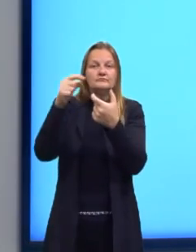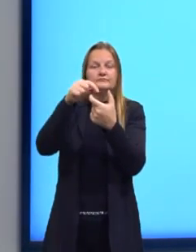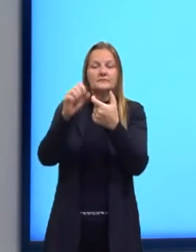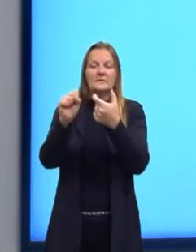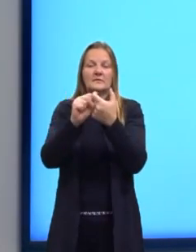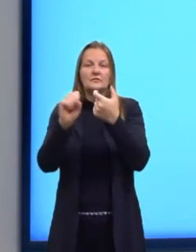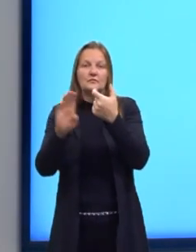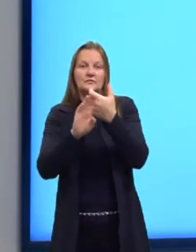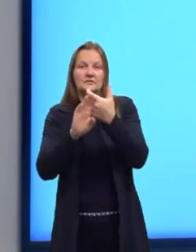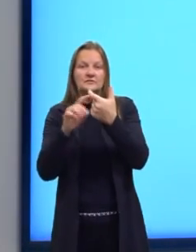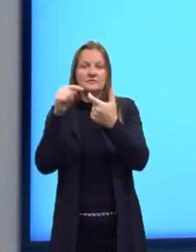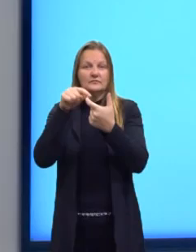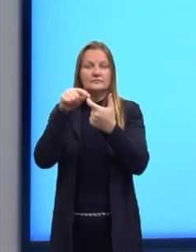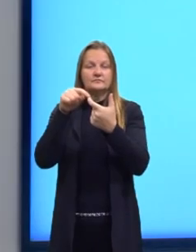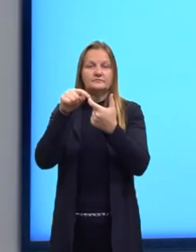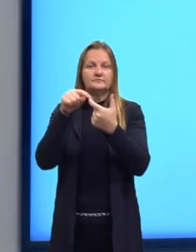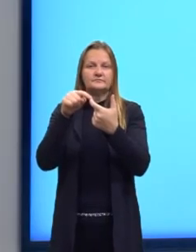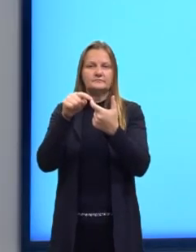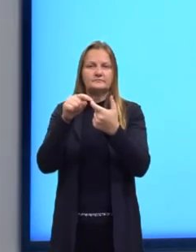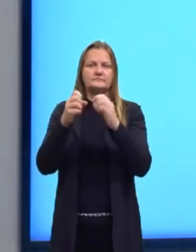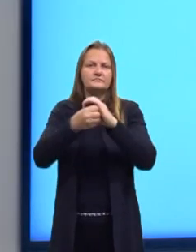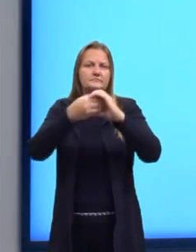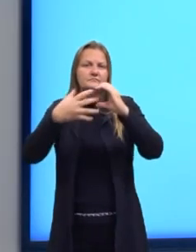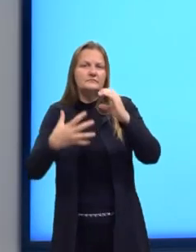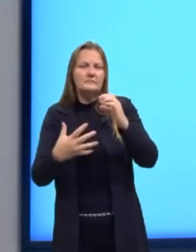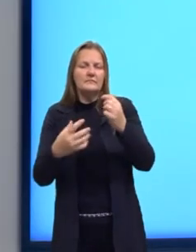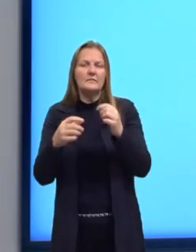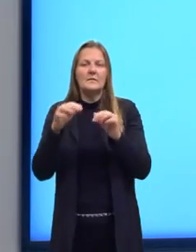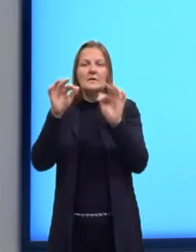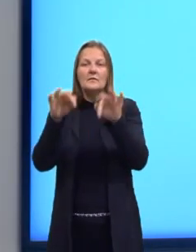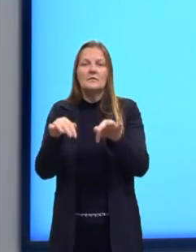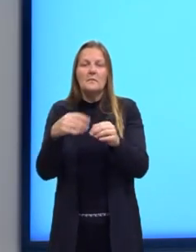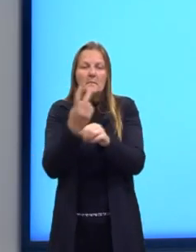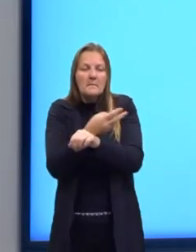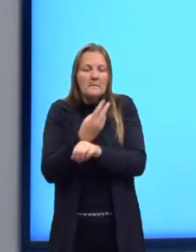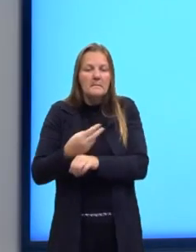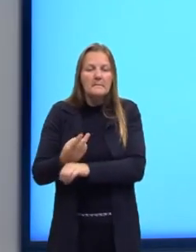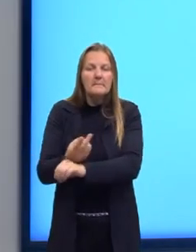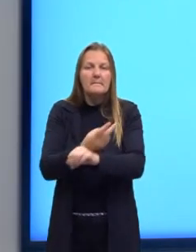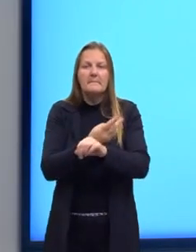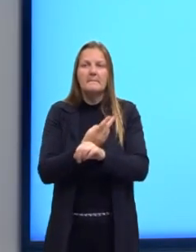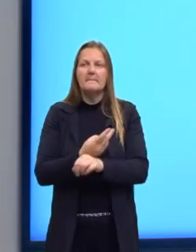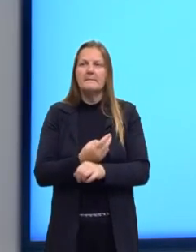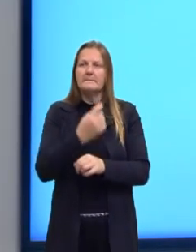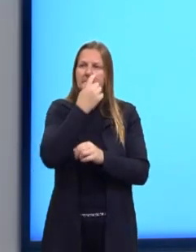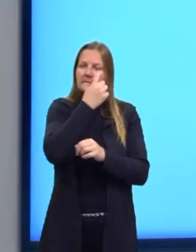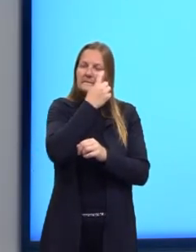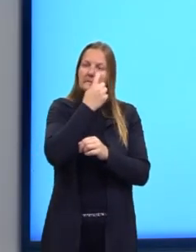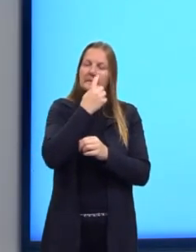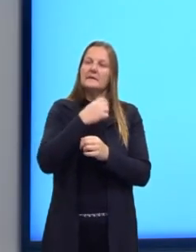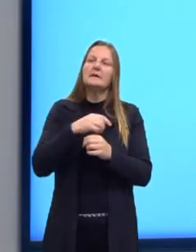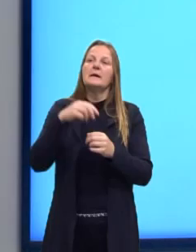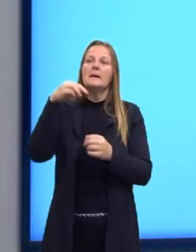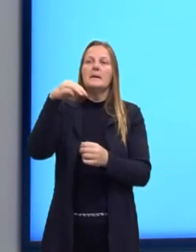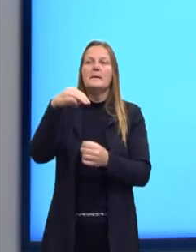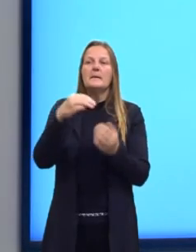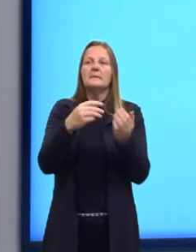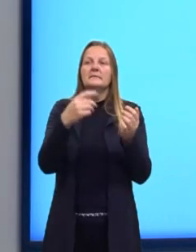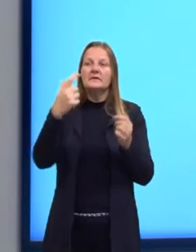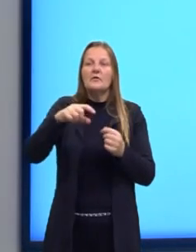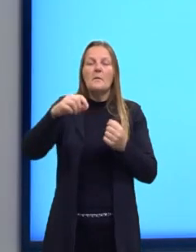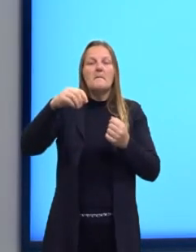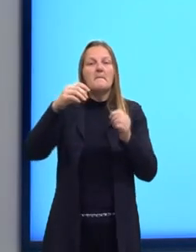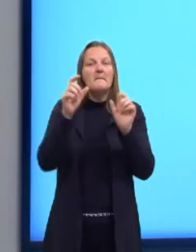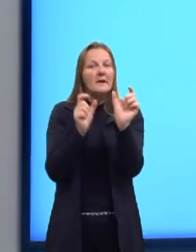substantivo, a esse adjetivo. Eu tenho que procurar essa terminação. Então, eu vou encontrar, Mappiness, eu encontrei de novo,